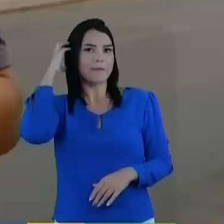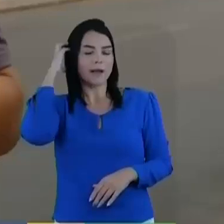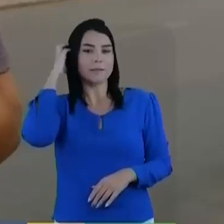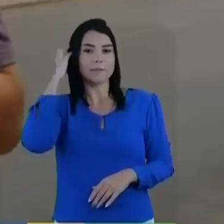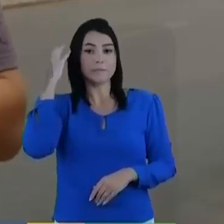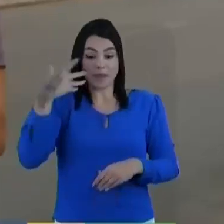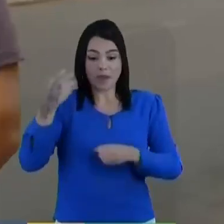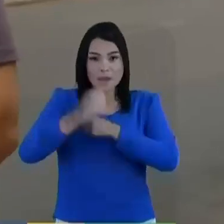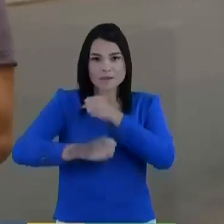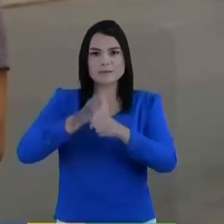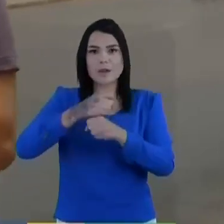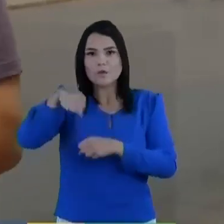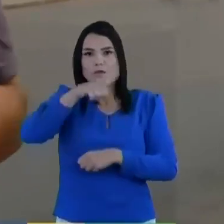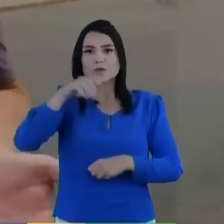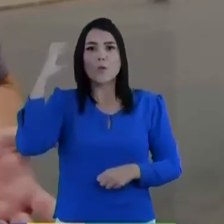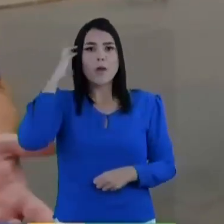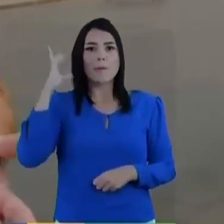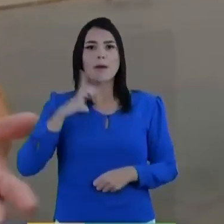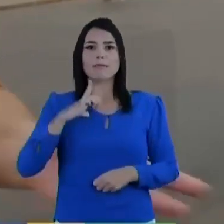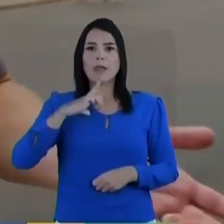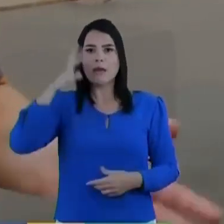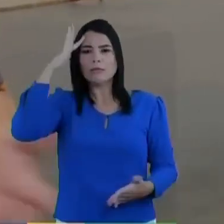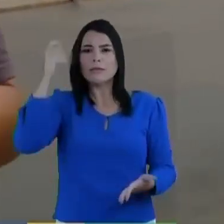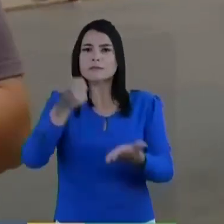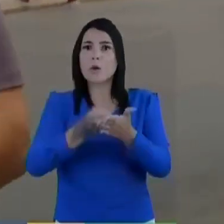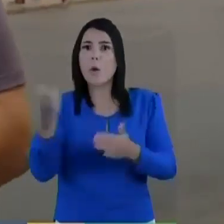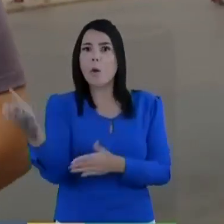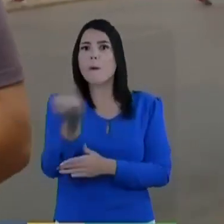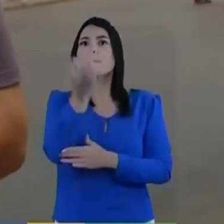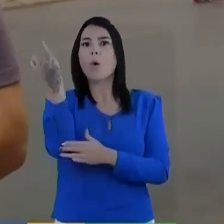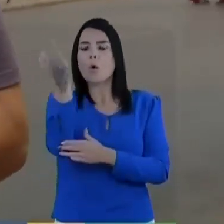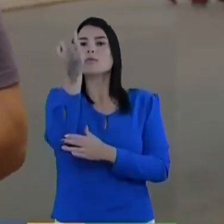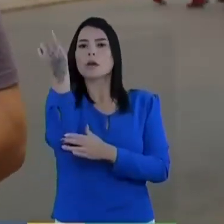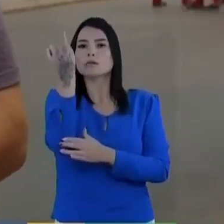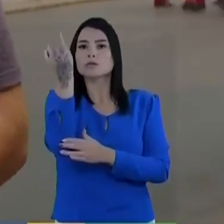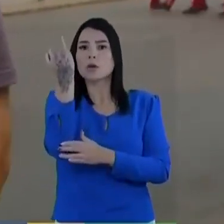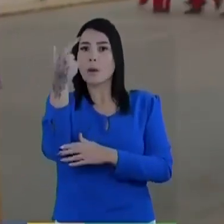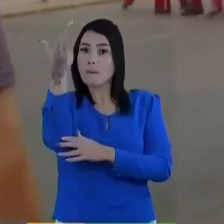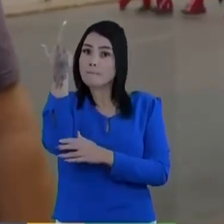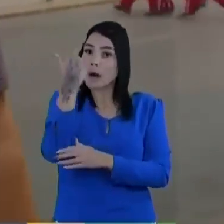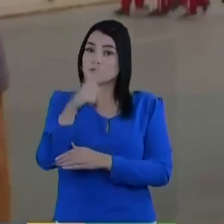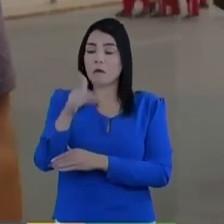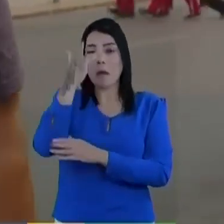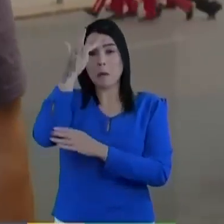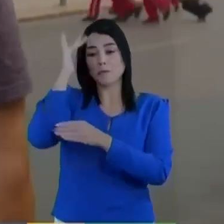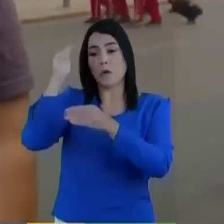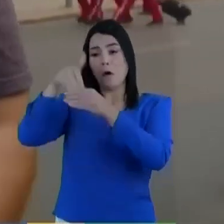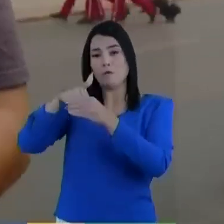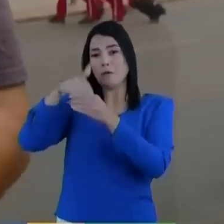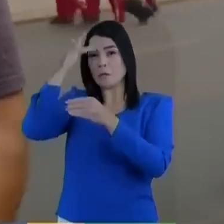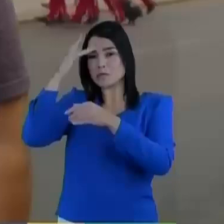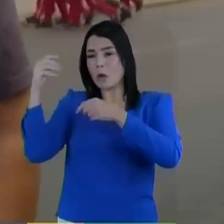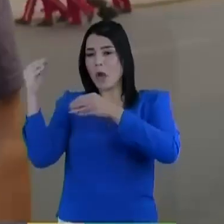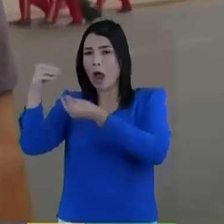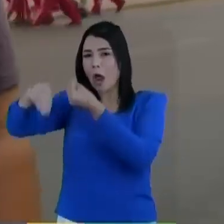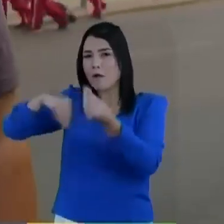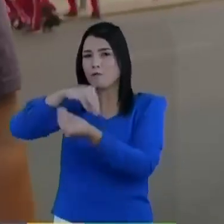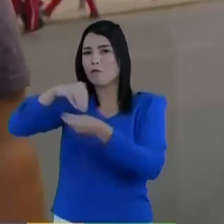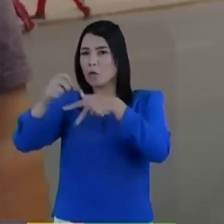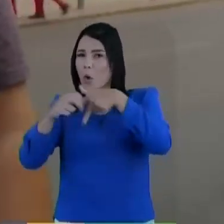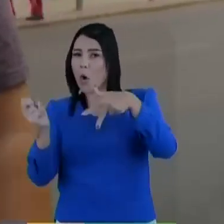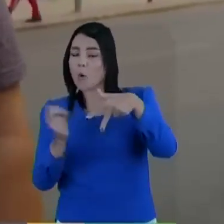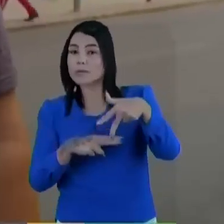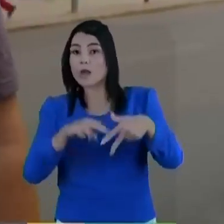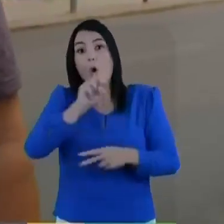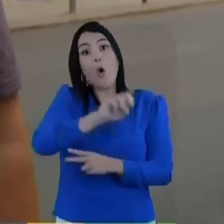fazer. Pode mais uma vez votar em candidatos envolvidos com escândalo de corrupção ou pode escolher o mais moderno, mais tecnológico, mais